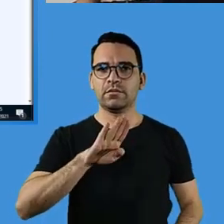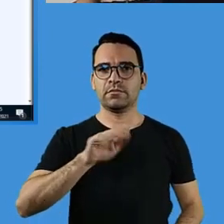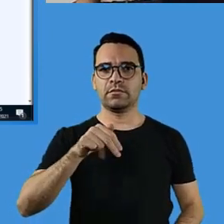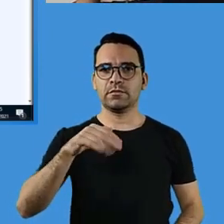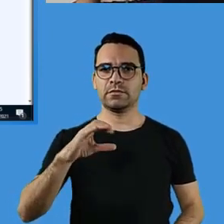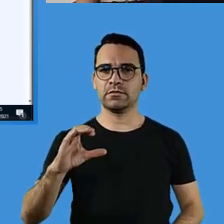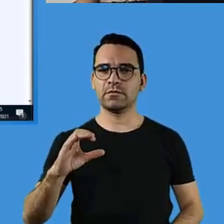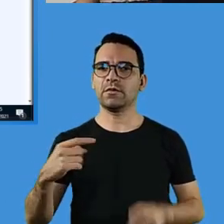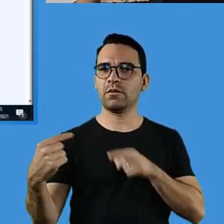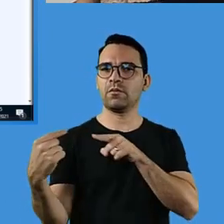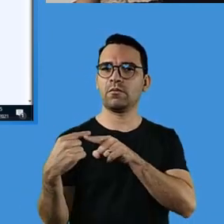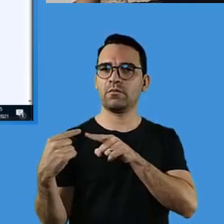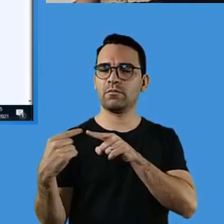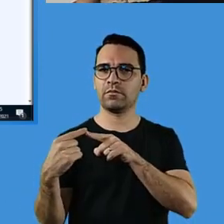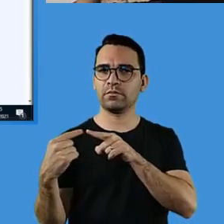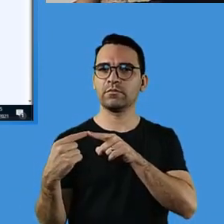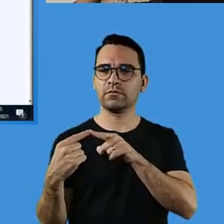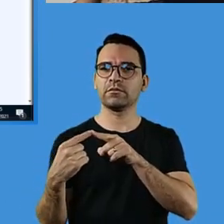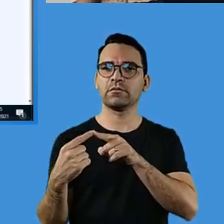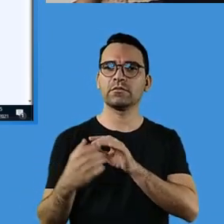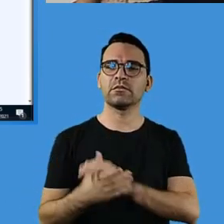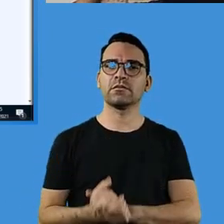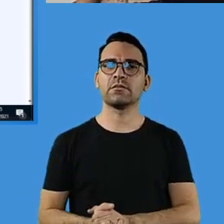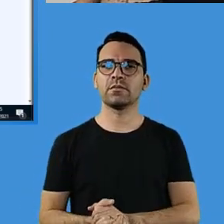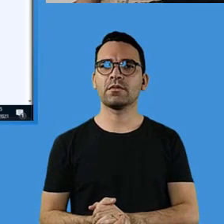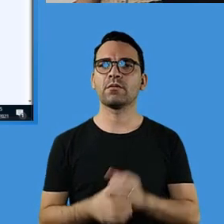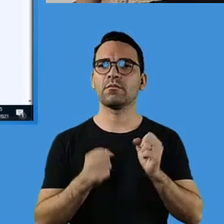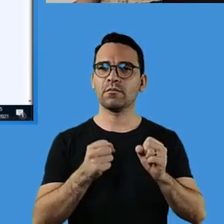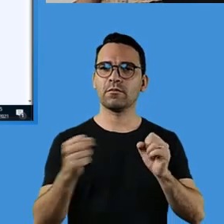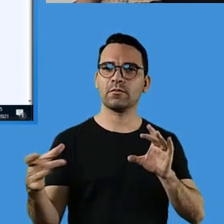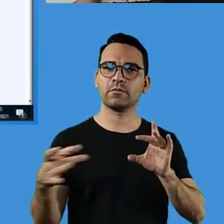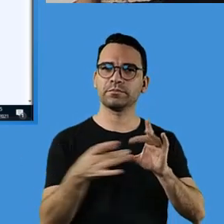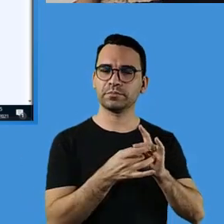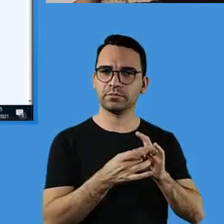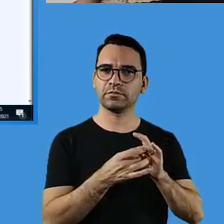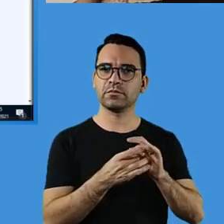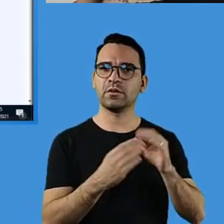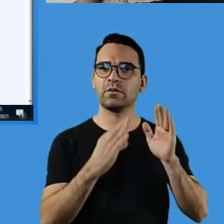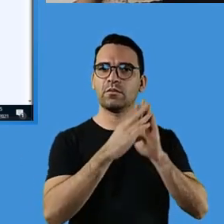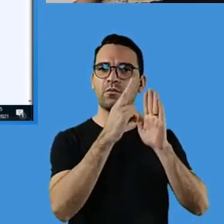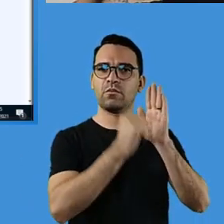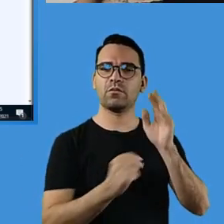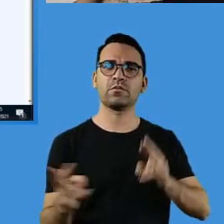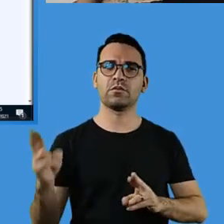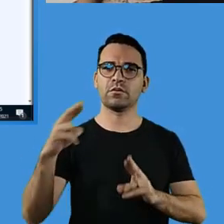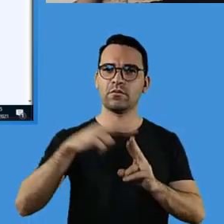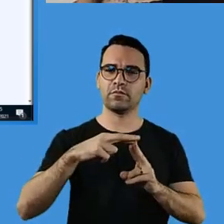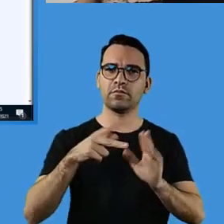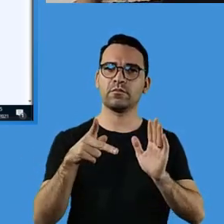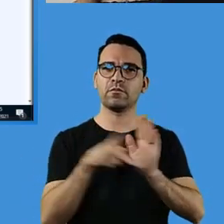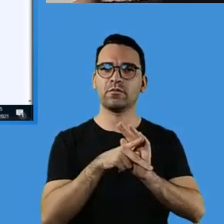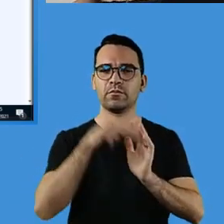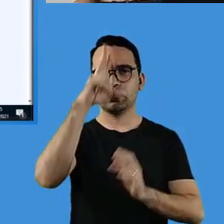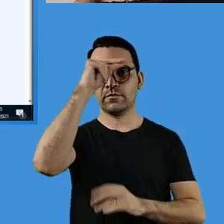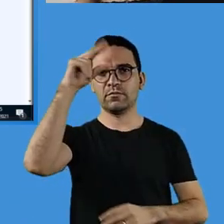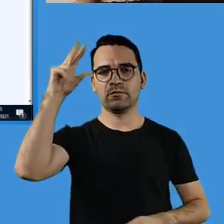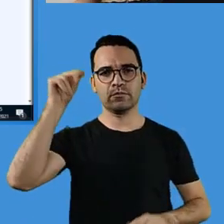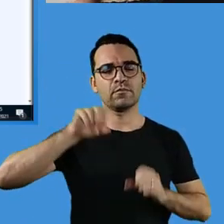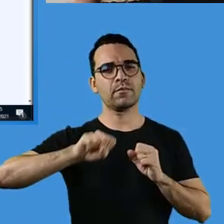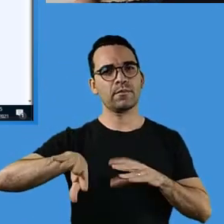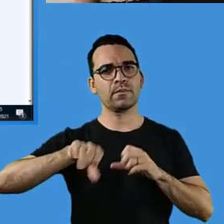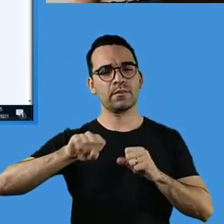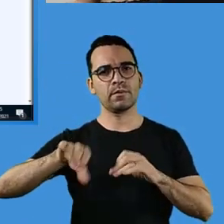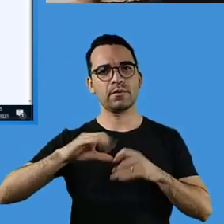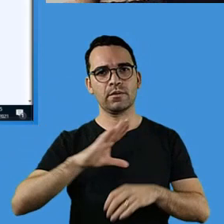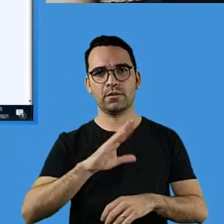elaborado pelo Instituto Reuna, que vocês podem estar aliando ao referencial curricular circunstancial da rede para realizar